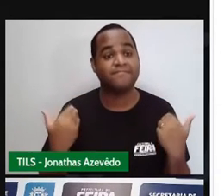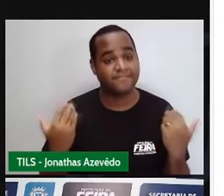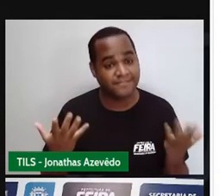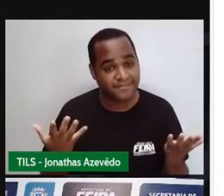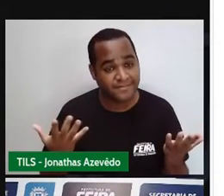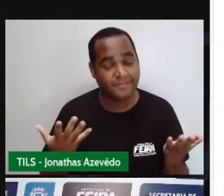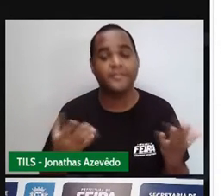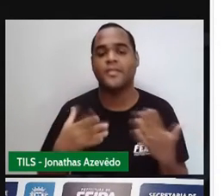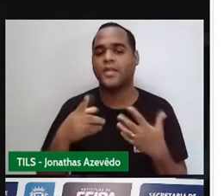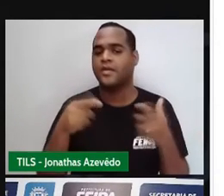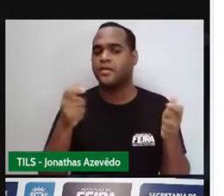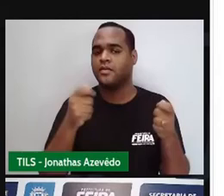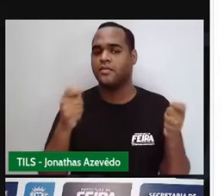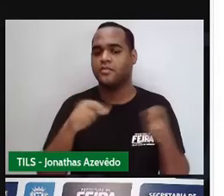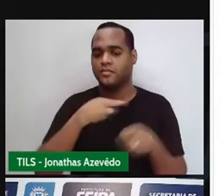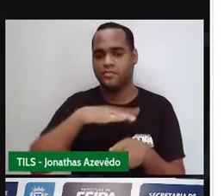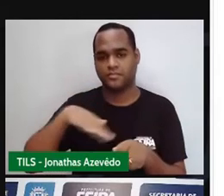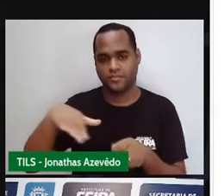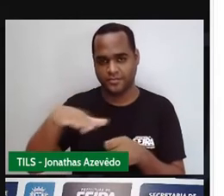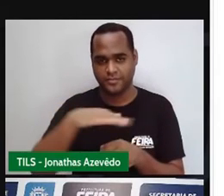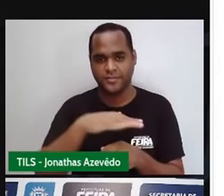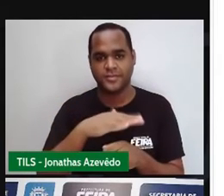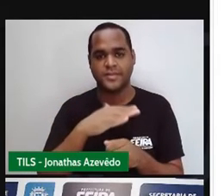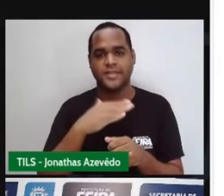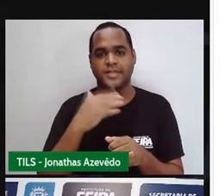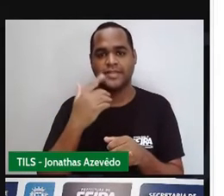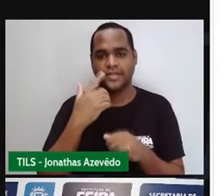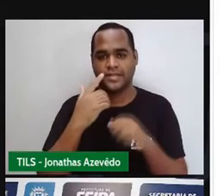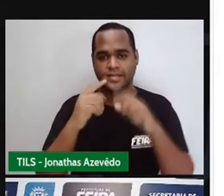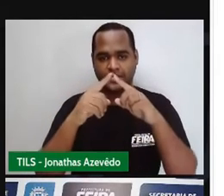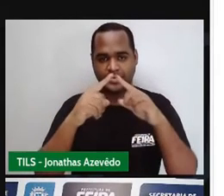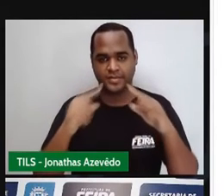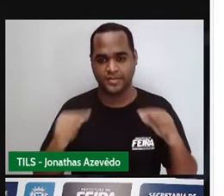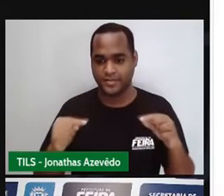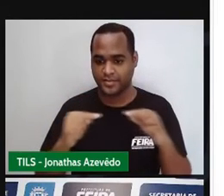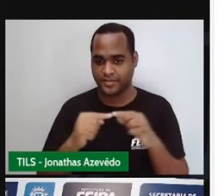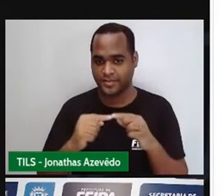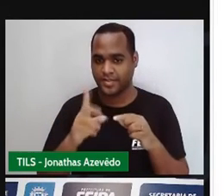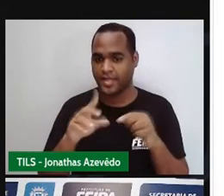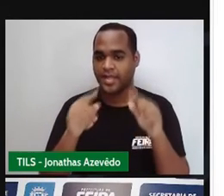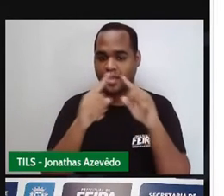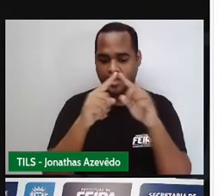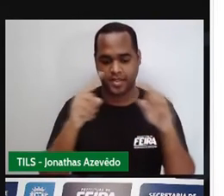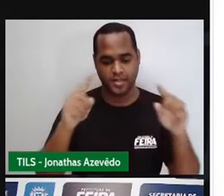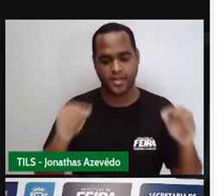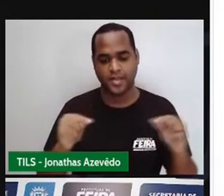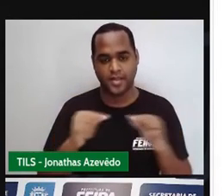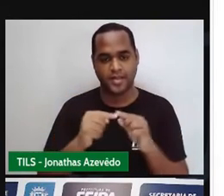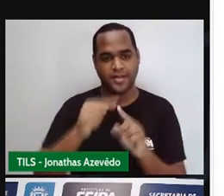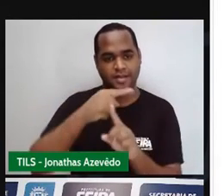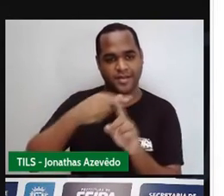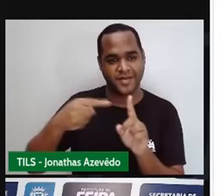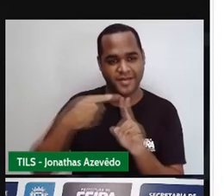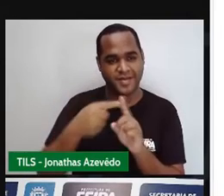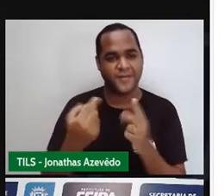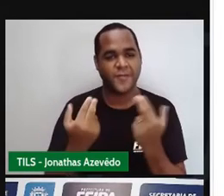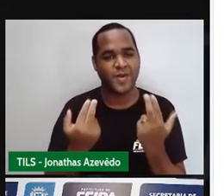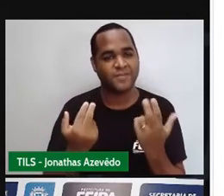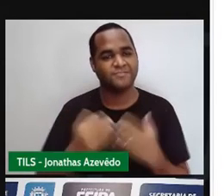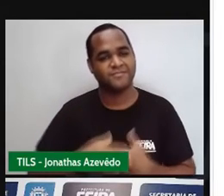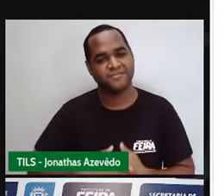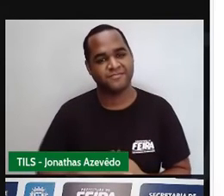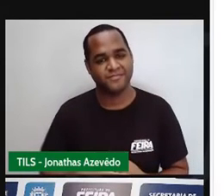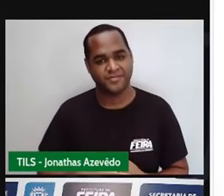isso que a área de um retângulo ela é metade, né? De um retângulo, tá?